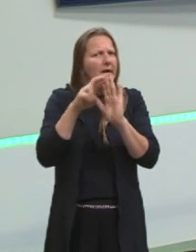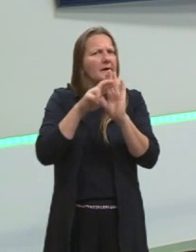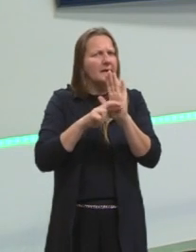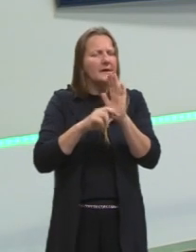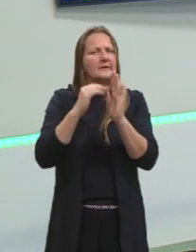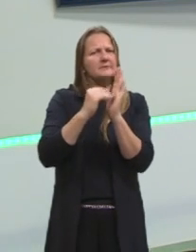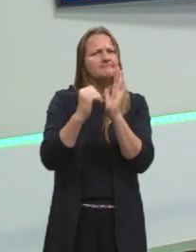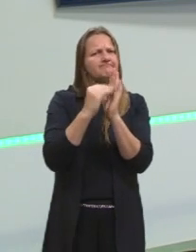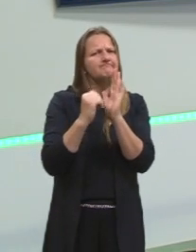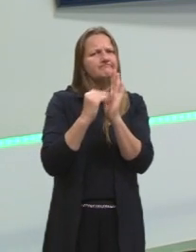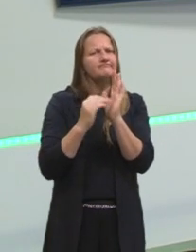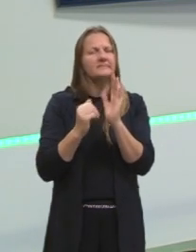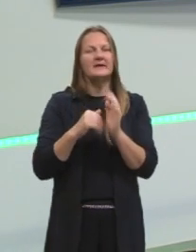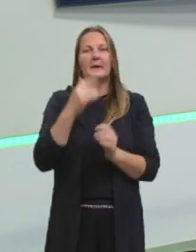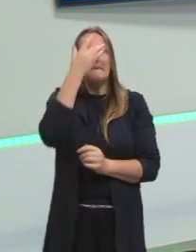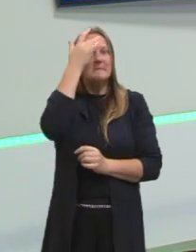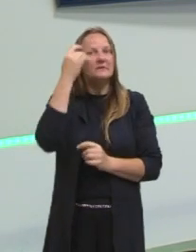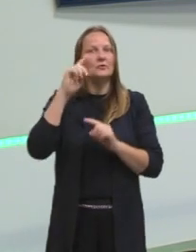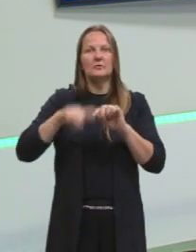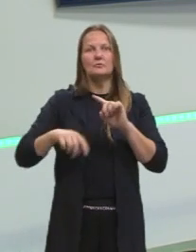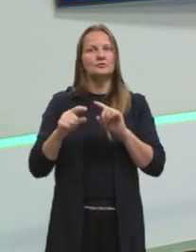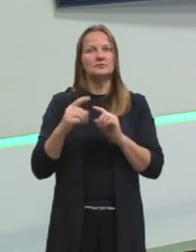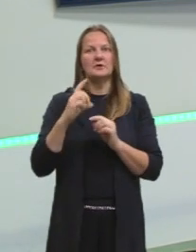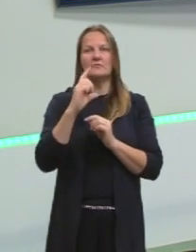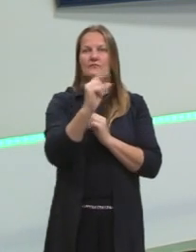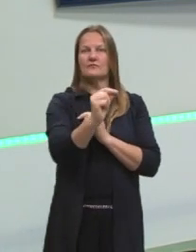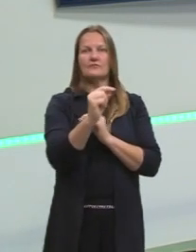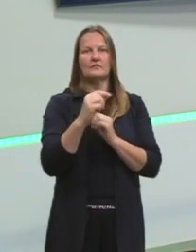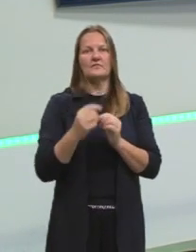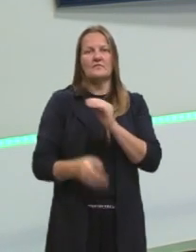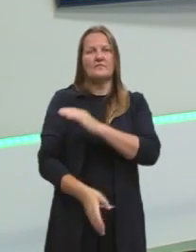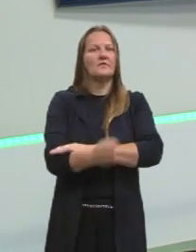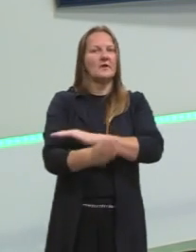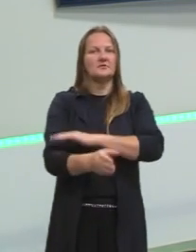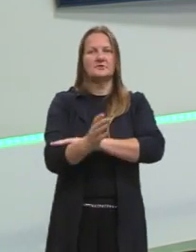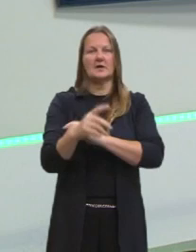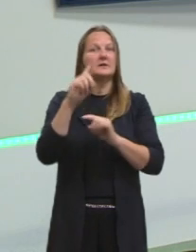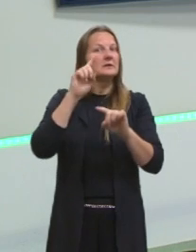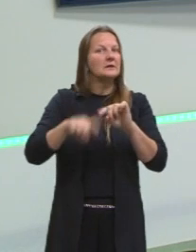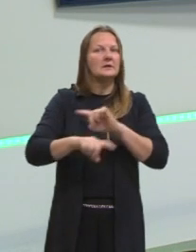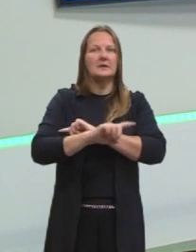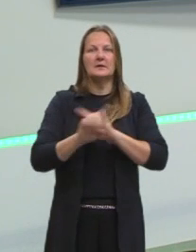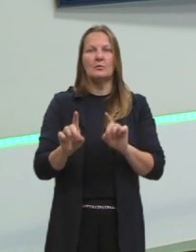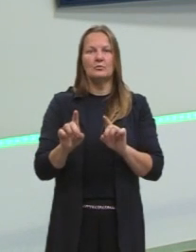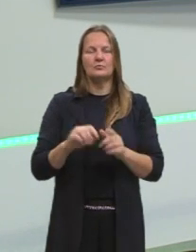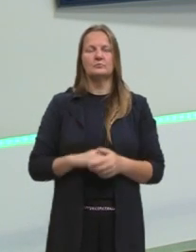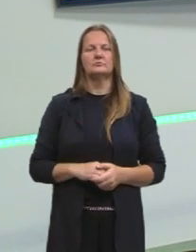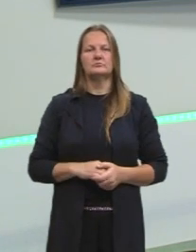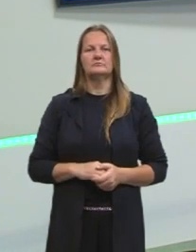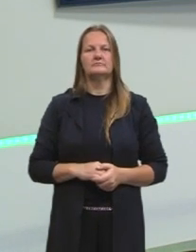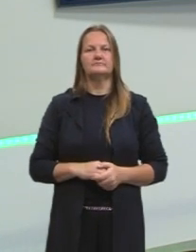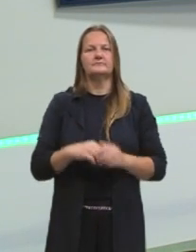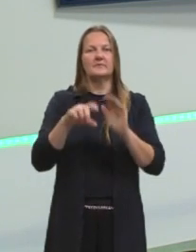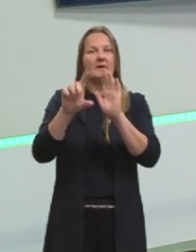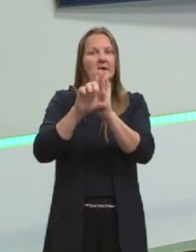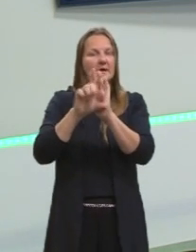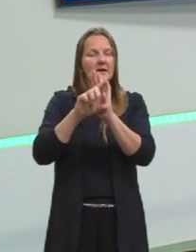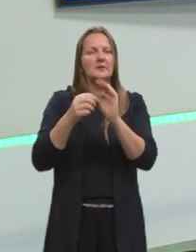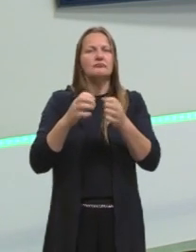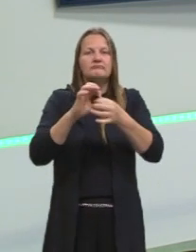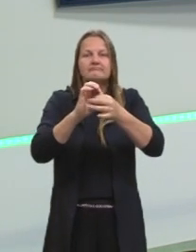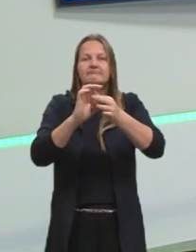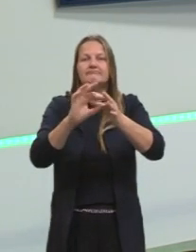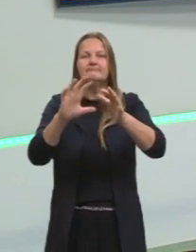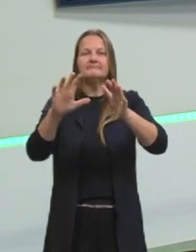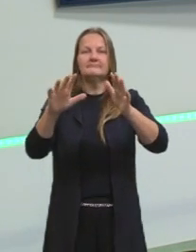deixavam. As pessoas só saírem, viajarem para outros lugares. E isso, então, com essa lei que ia permitir que as